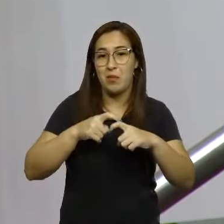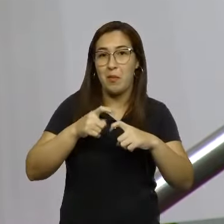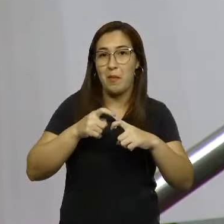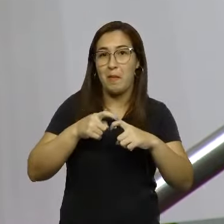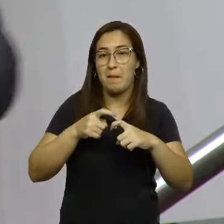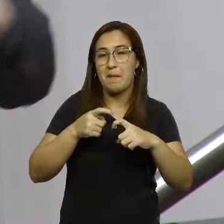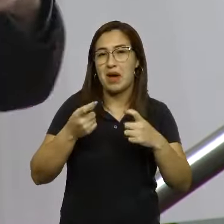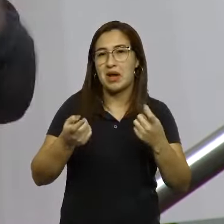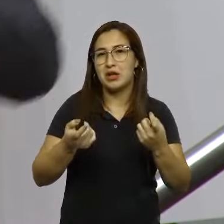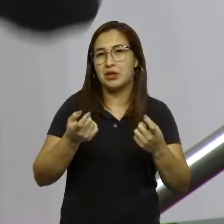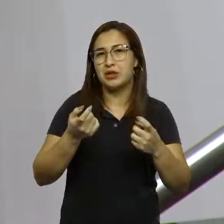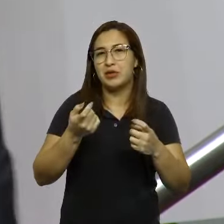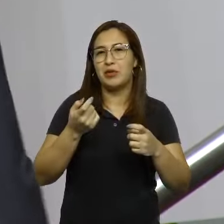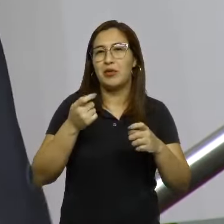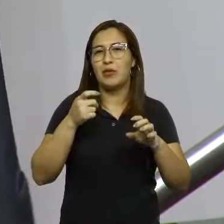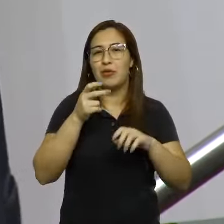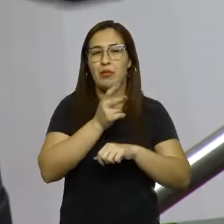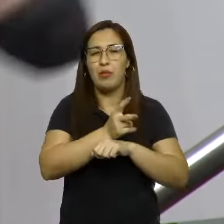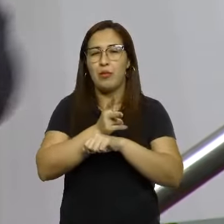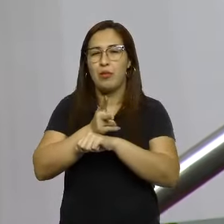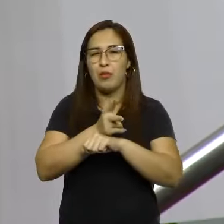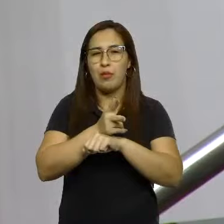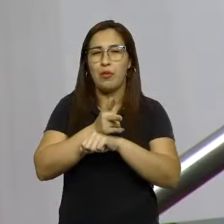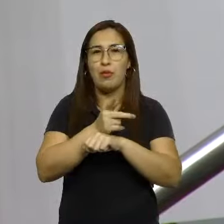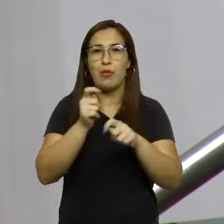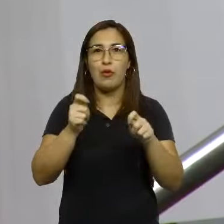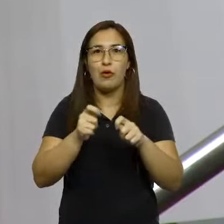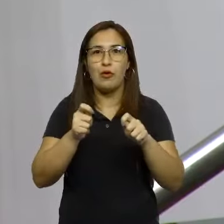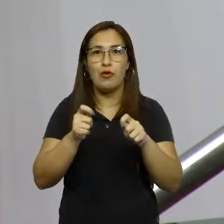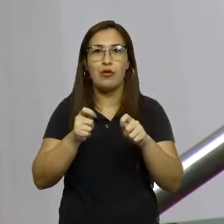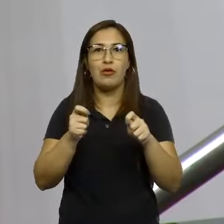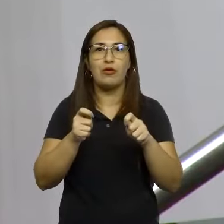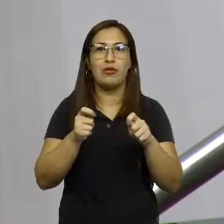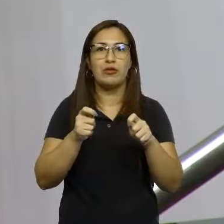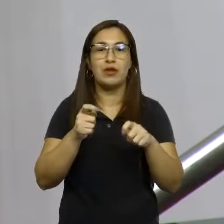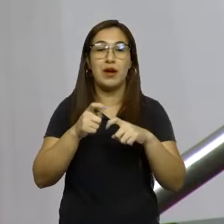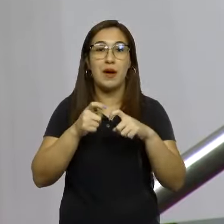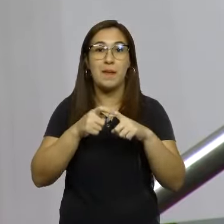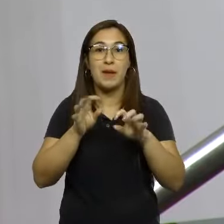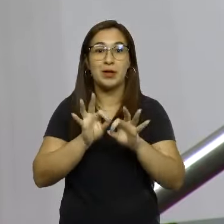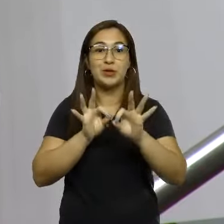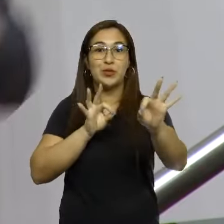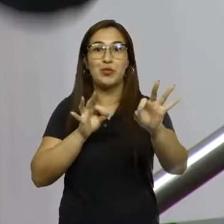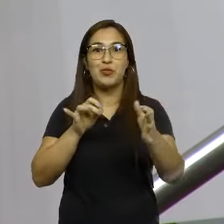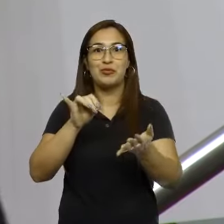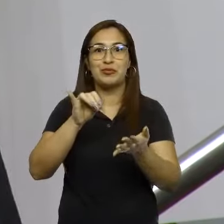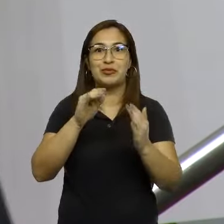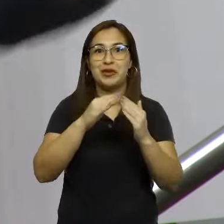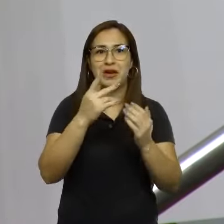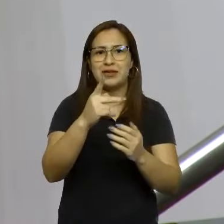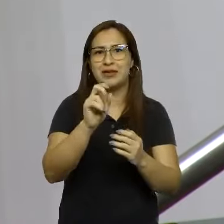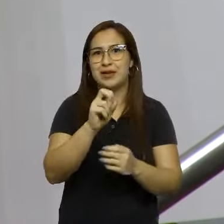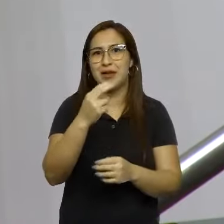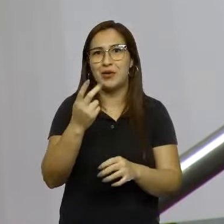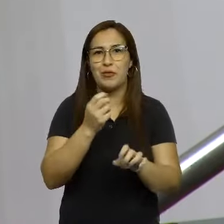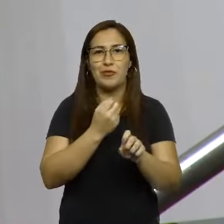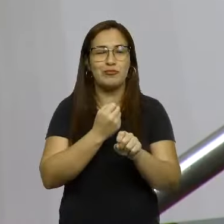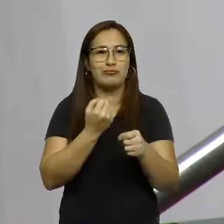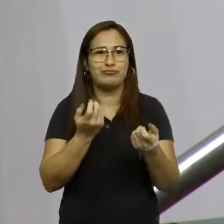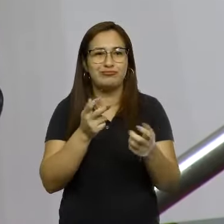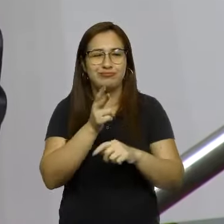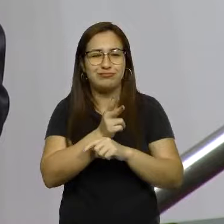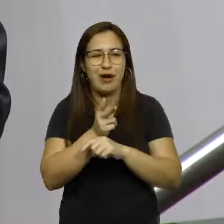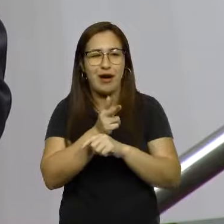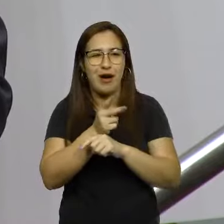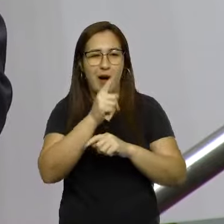telemedicina, de repente, alguém lá do Albert Einstein vai estar fazendo um procedimento aqui em Florianópolis, mas está fazendo de lá. Então, é